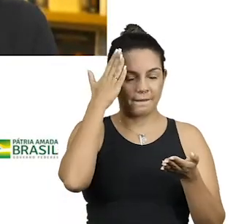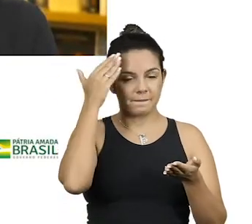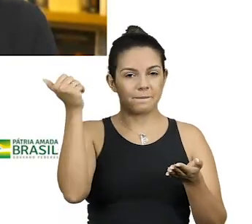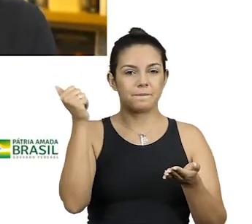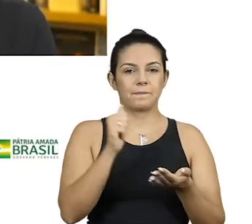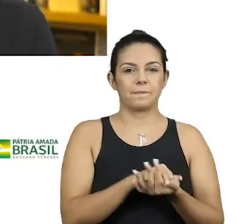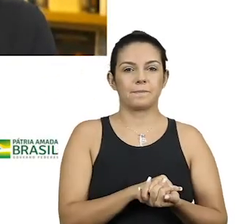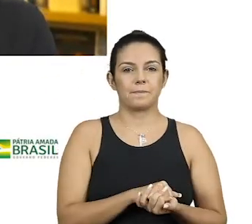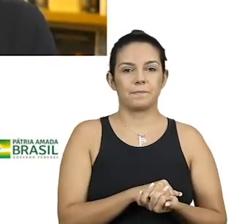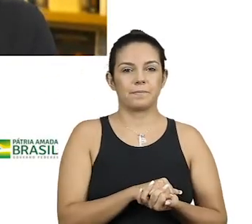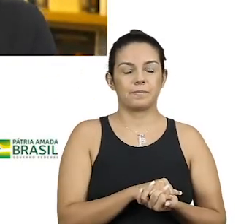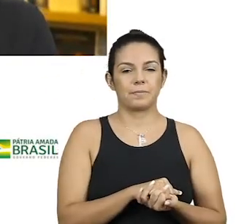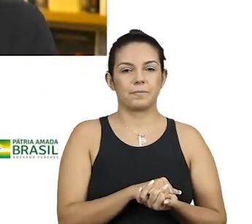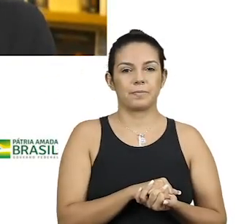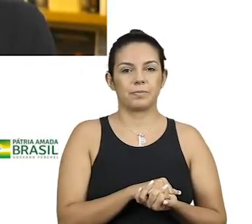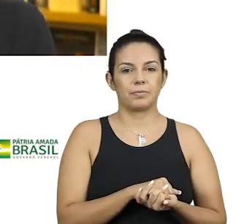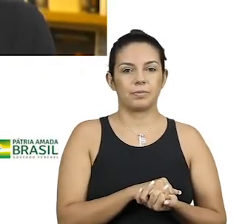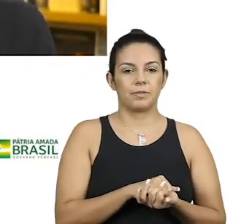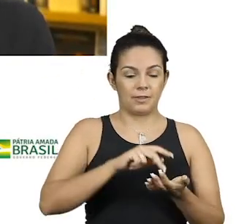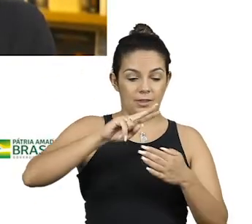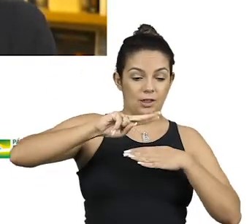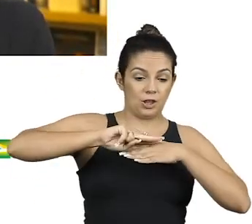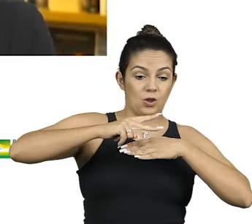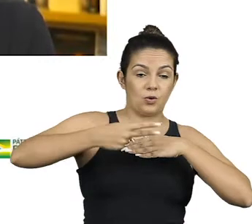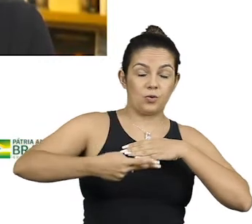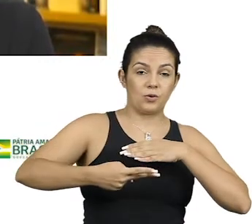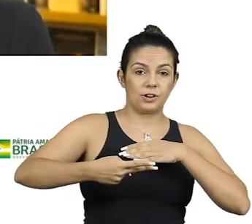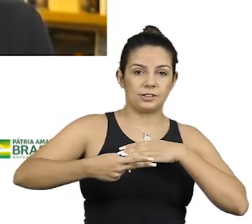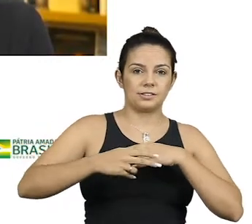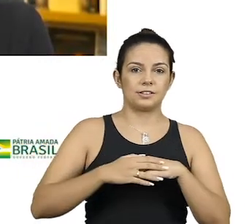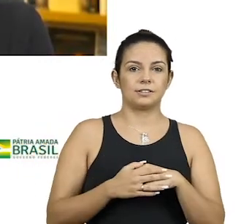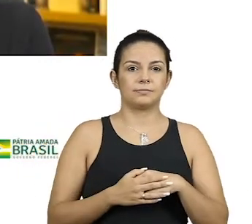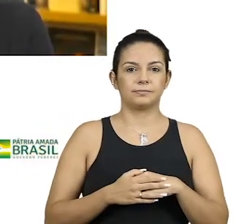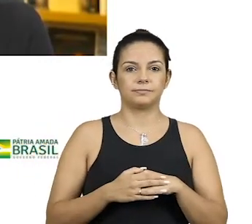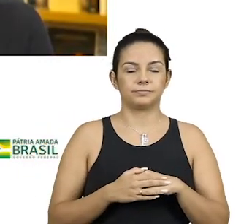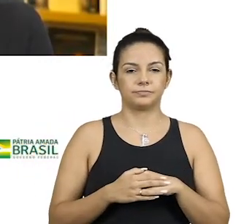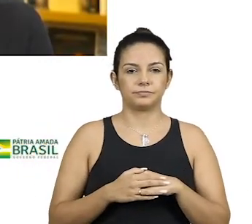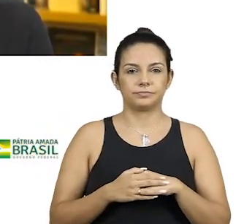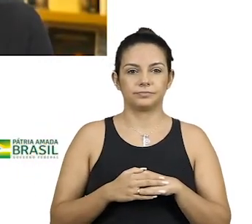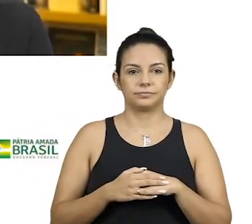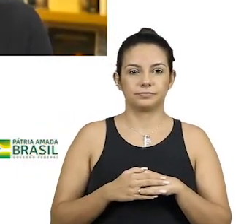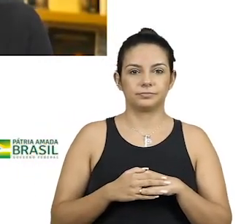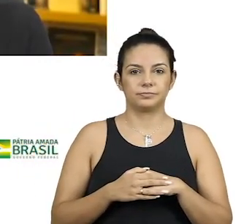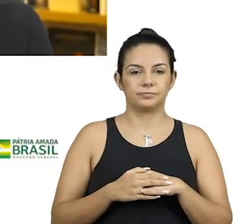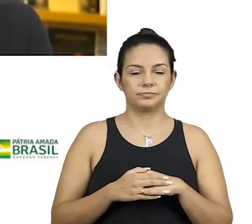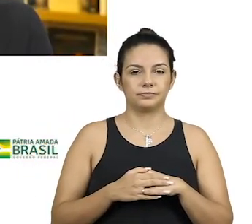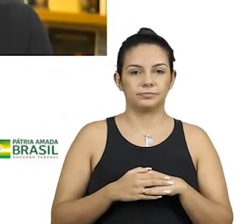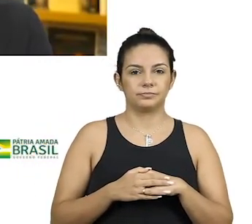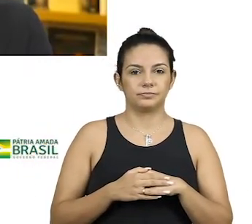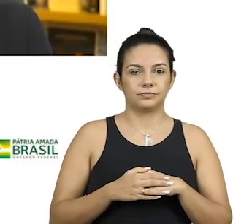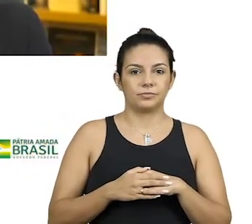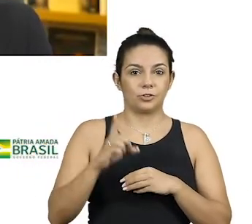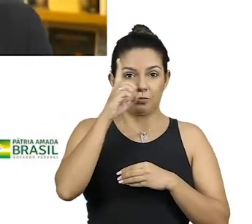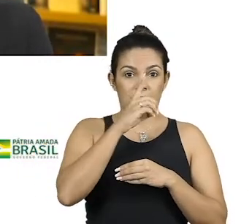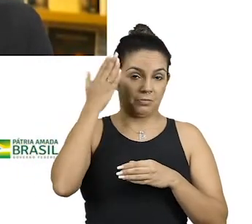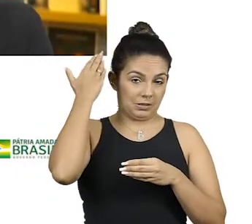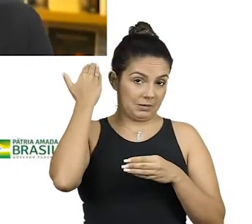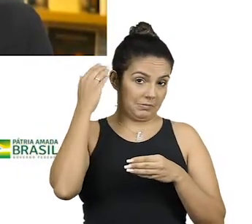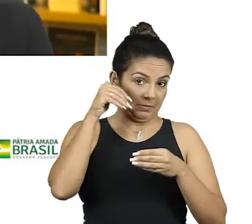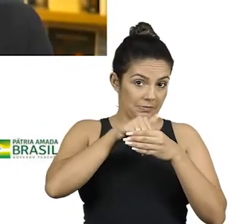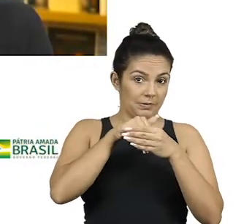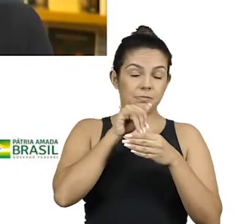que entre as consequências... É cedo, é precipitado tirar uma conclusão das eleições de domingo passado.